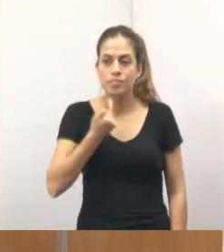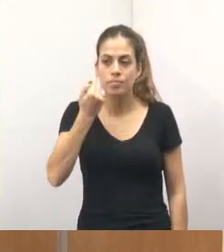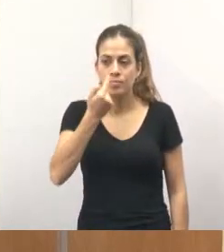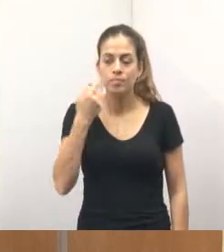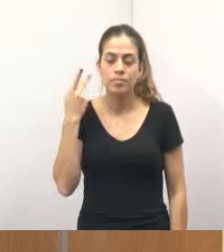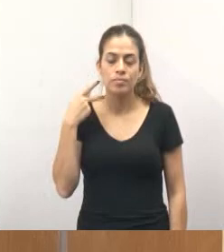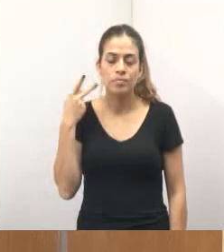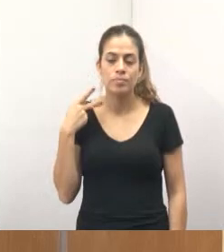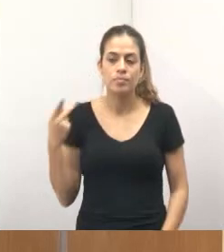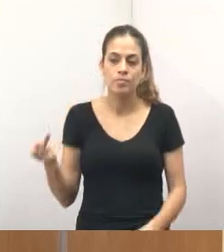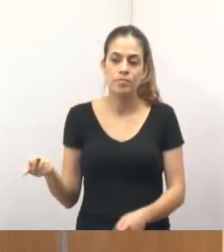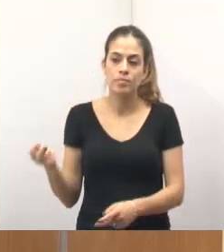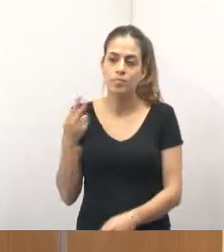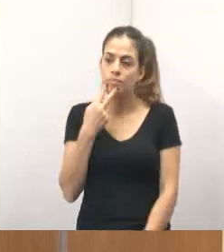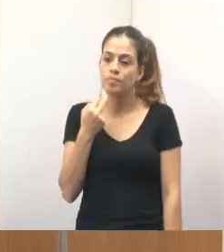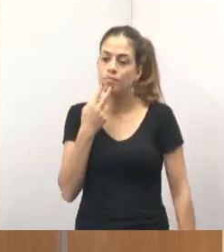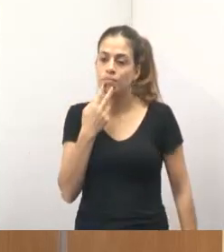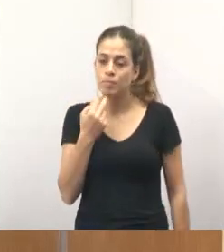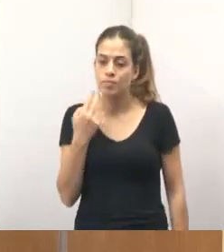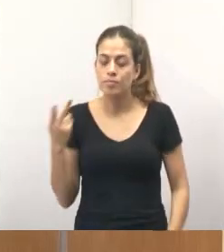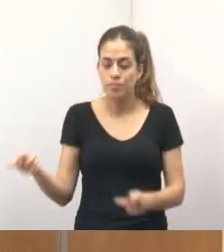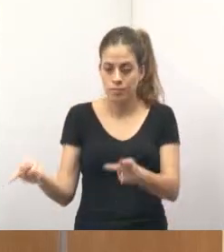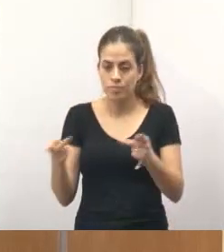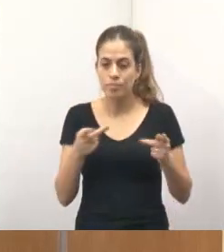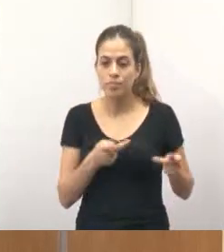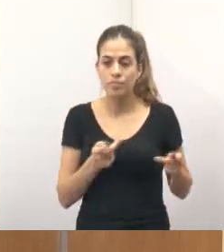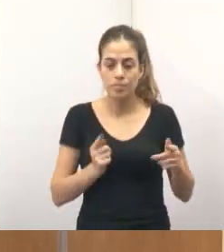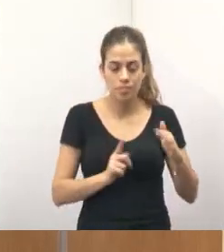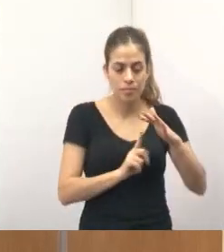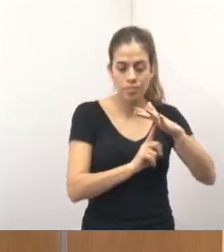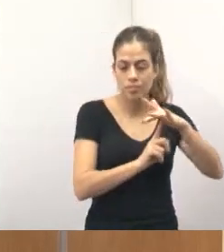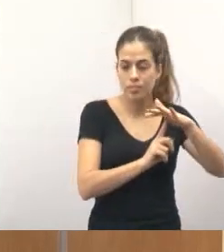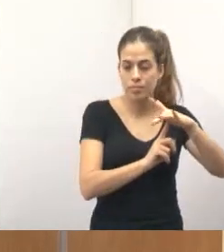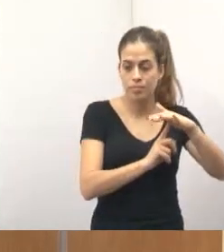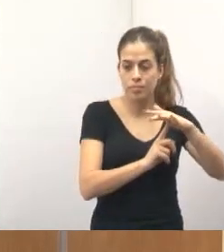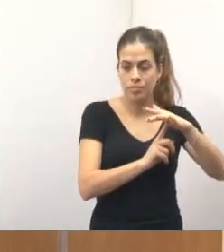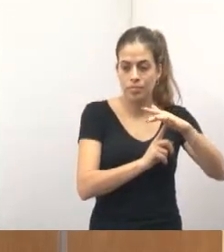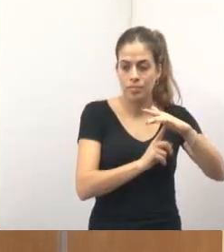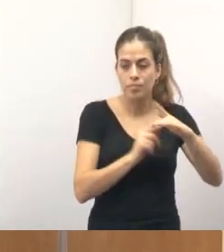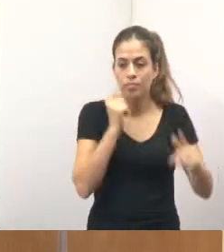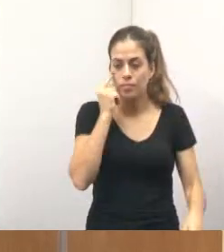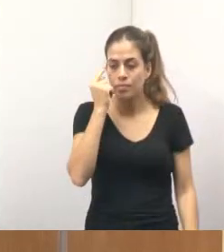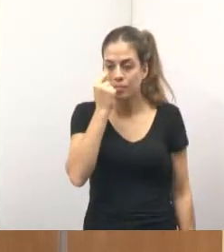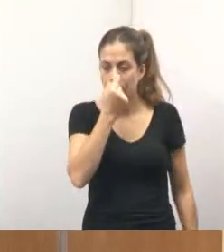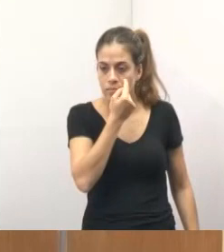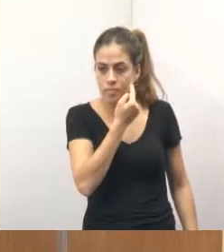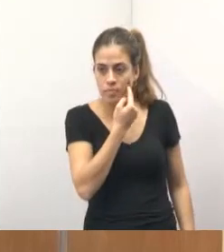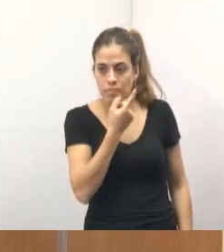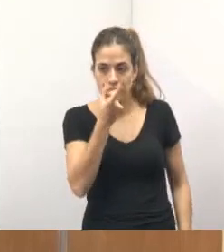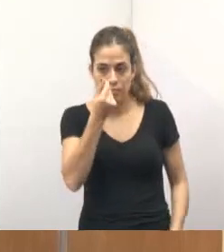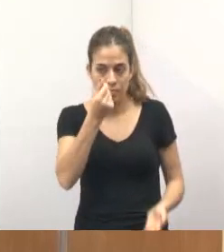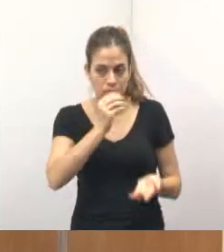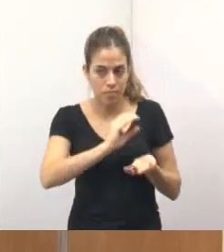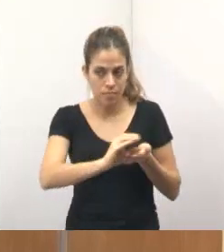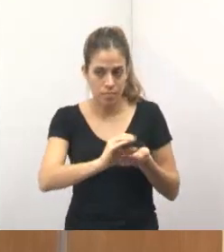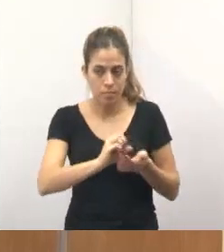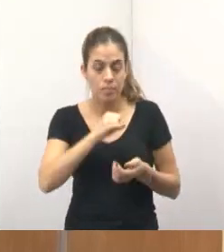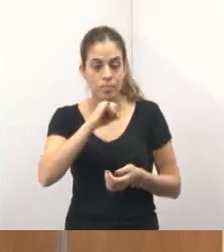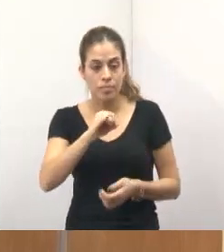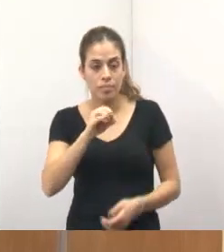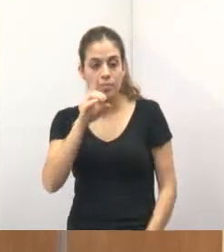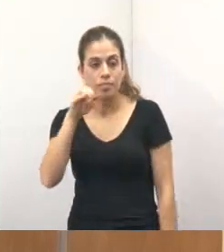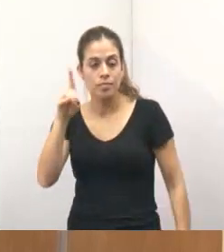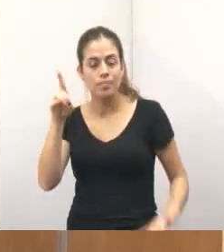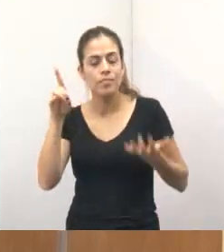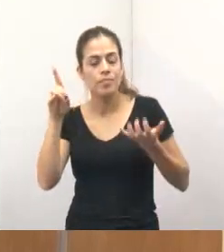convidou para estarmos lá no Meia Lua, para a inauguração da praça, a qual ele destinou a emenda impositiva. Então, se Deus quiser, estaremos